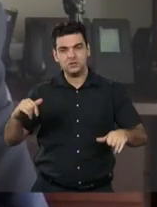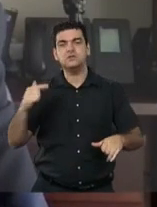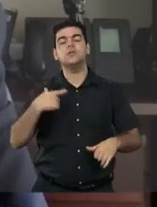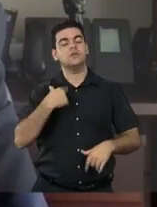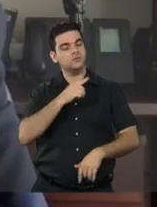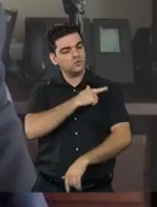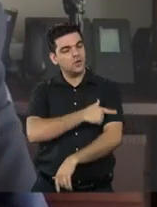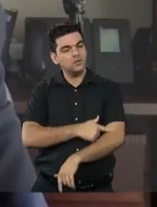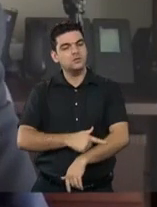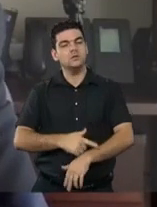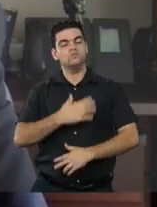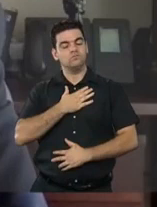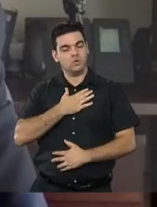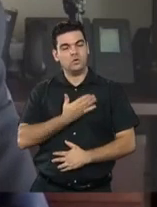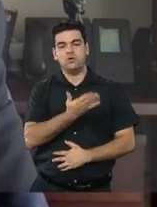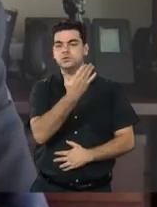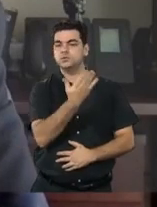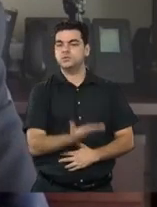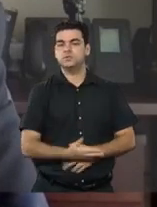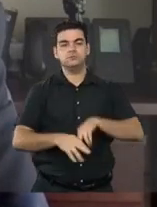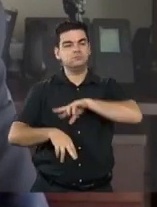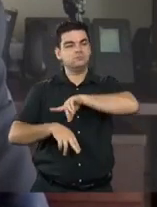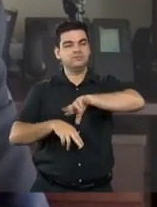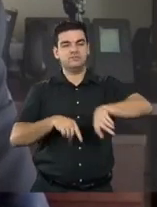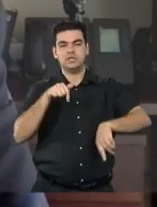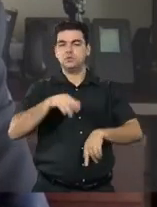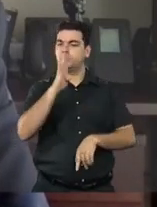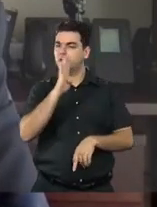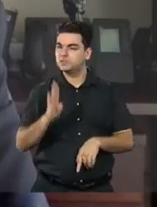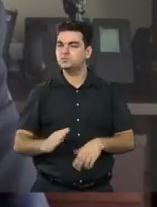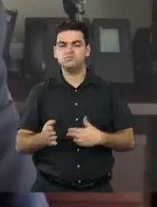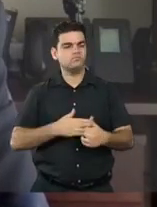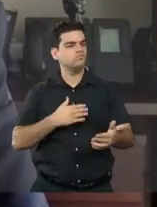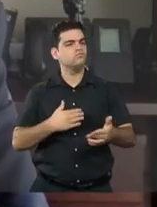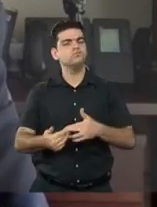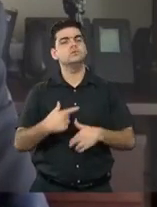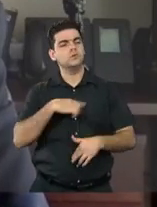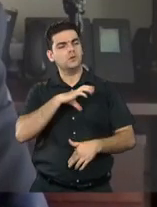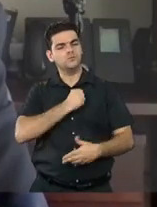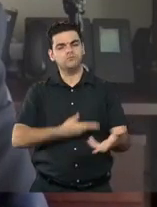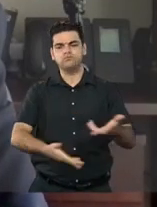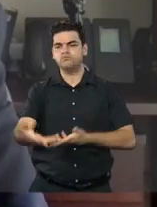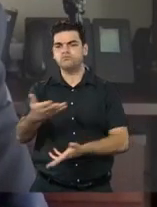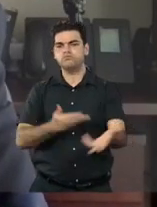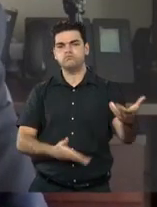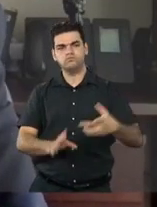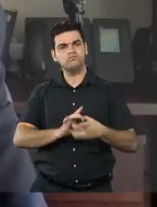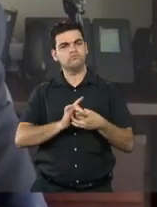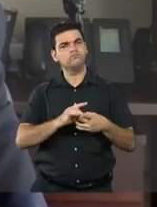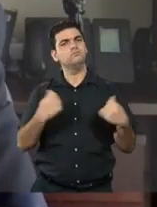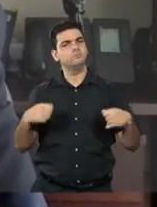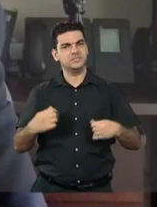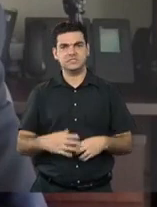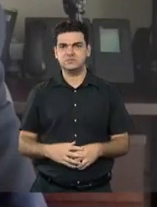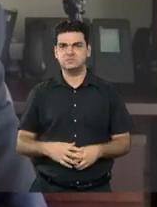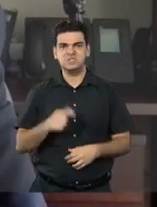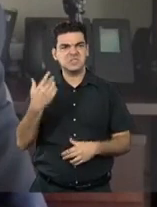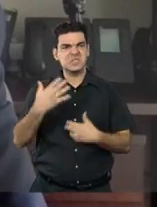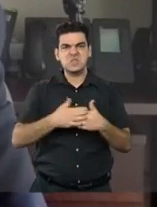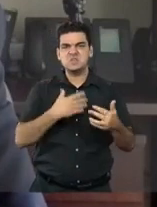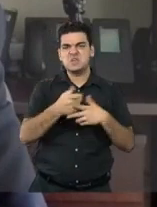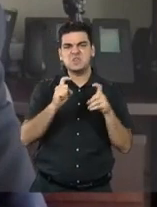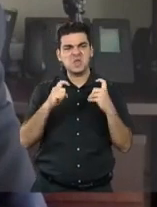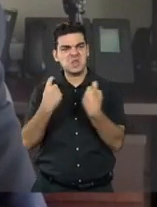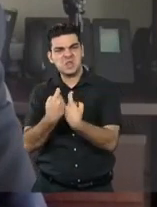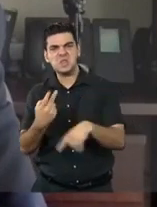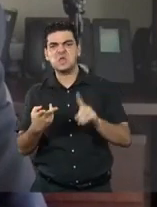o nosso respeito pela diversidade brasileira e que todas as pessoas, independentemente de orientação sexual,